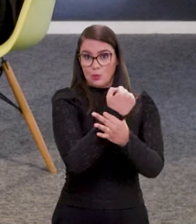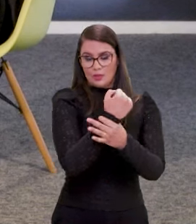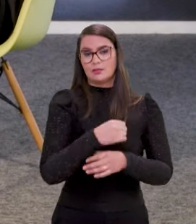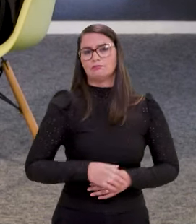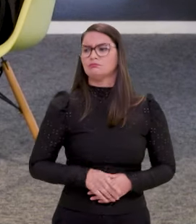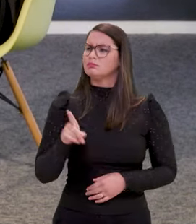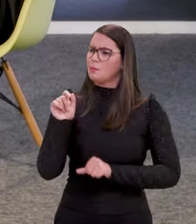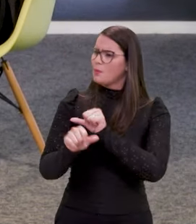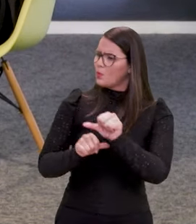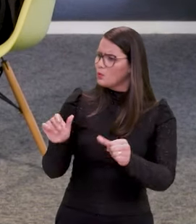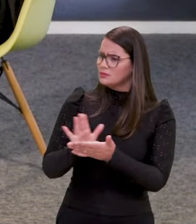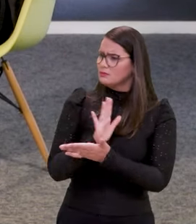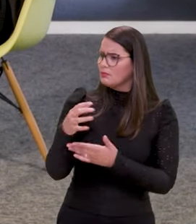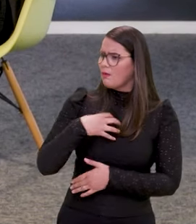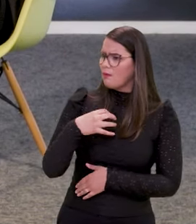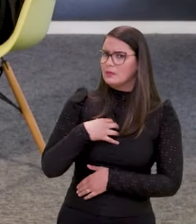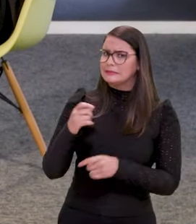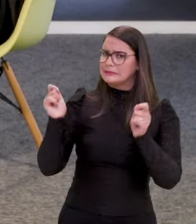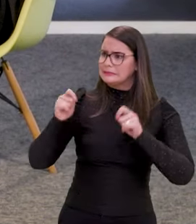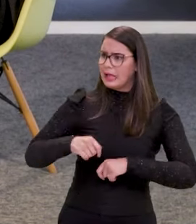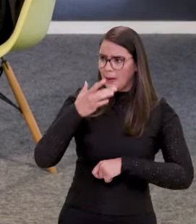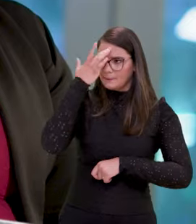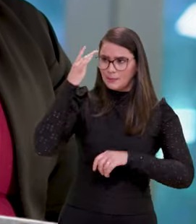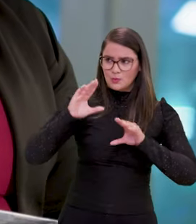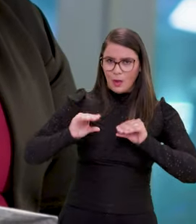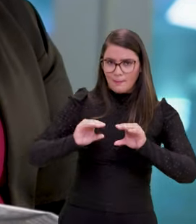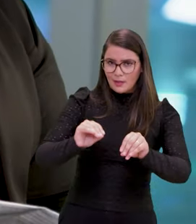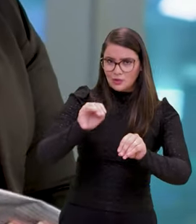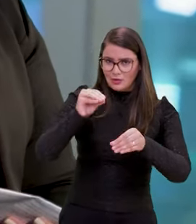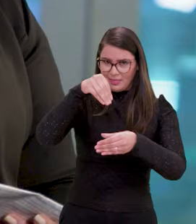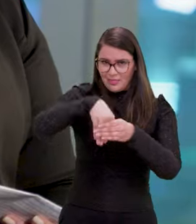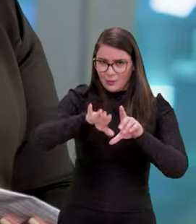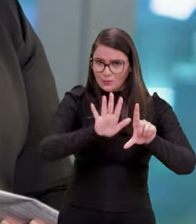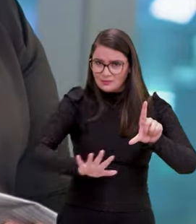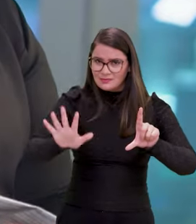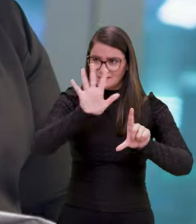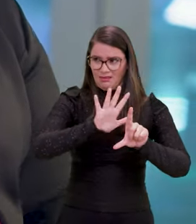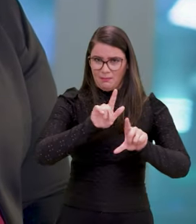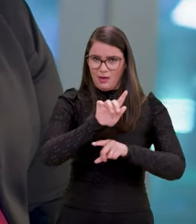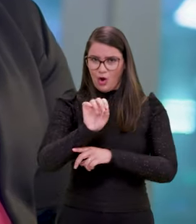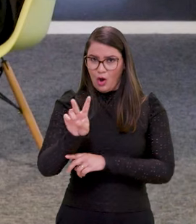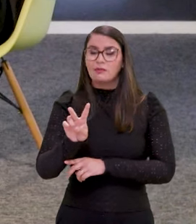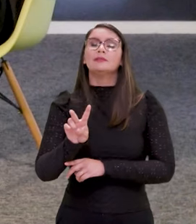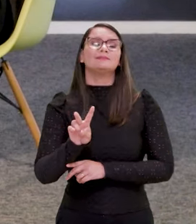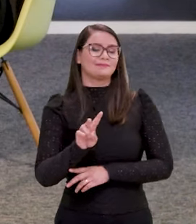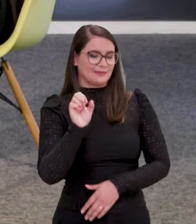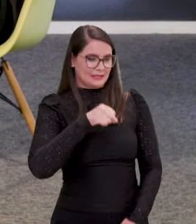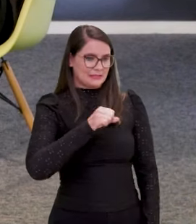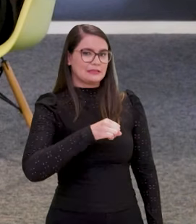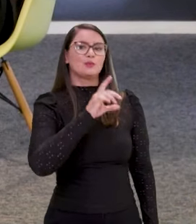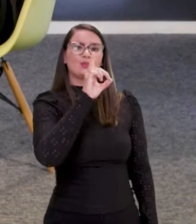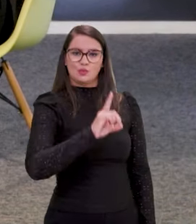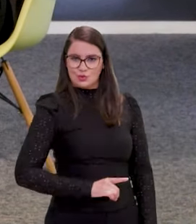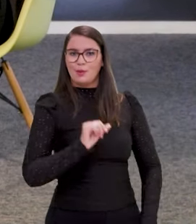daquele cidadão. Isso altera, de alguma forma, o que esse cidadão consegue acessar dentro da plataforma GovBR? O exercício